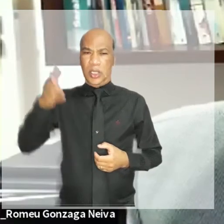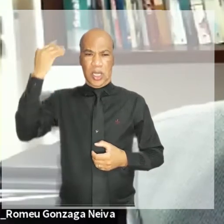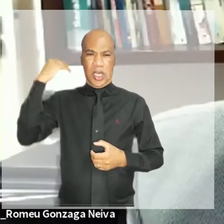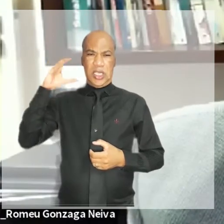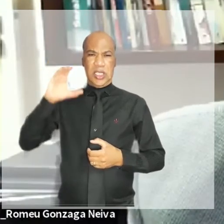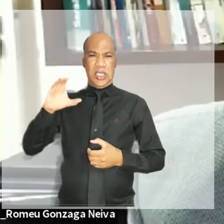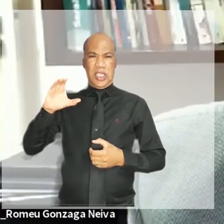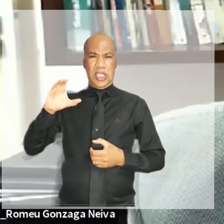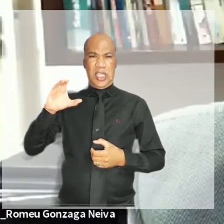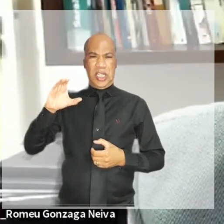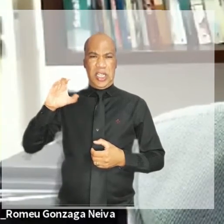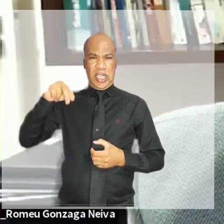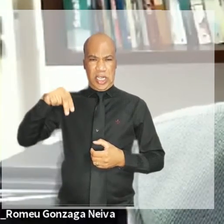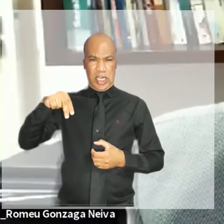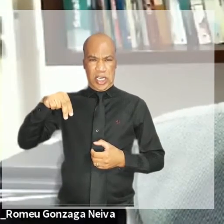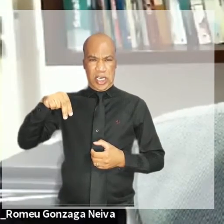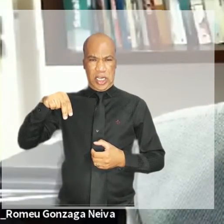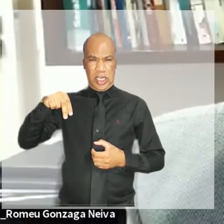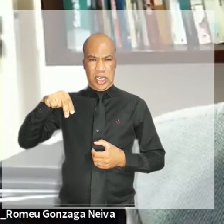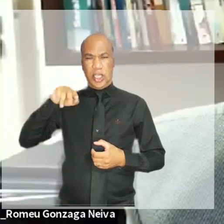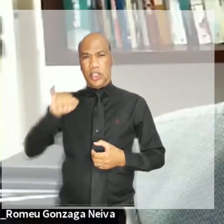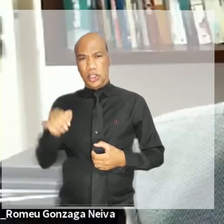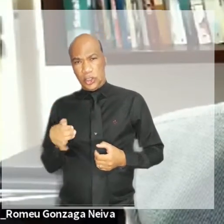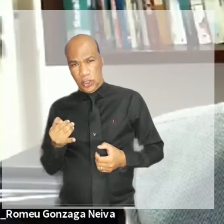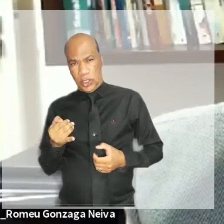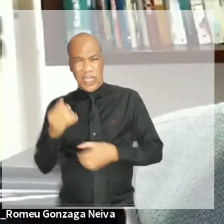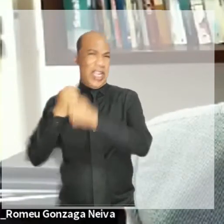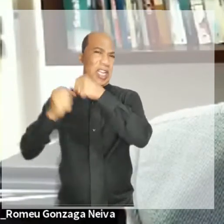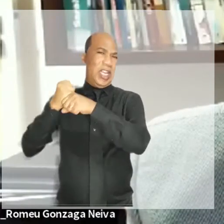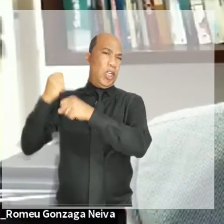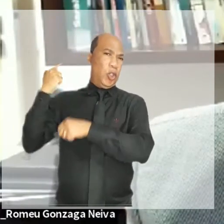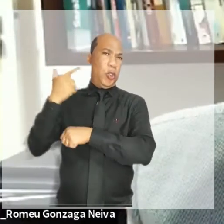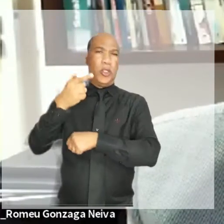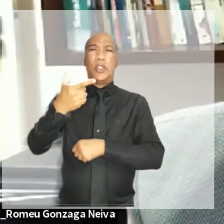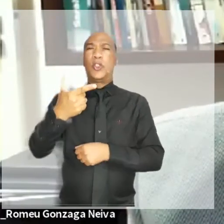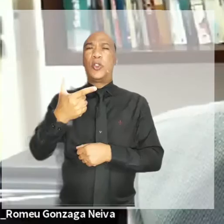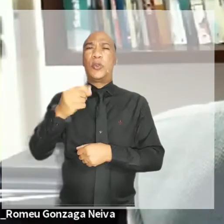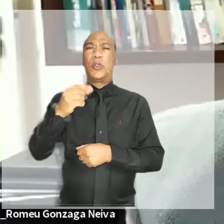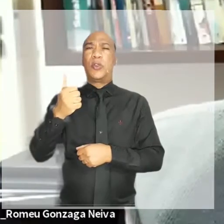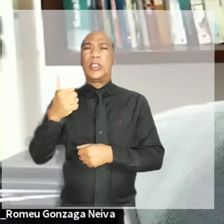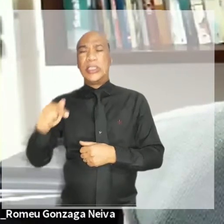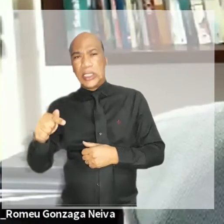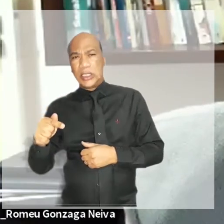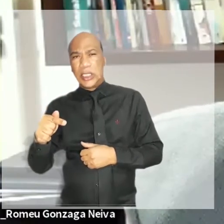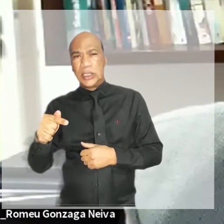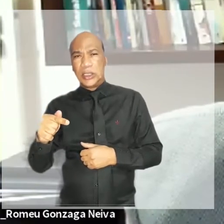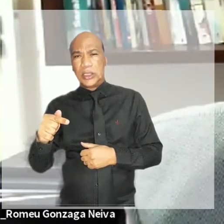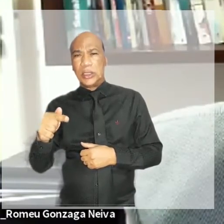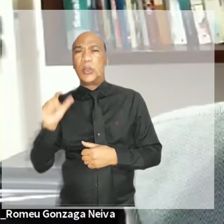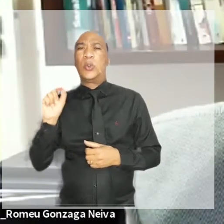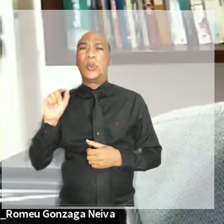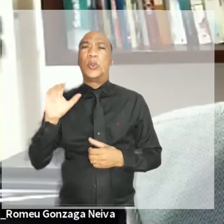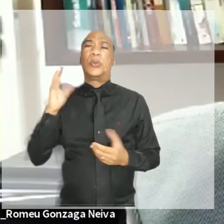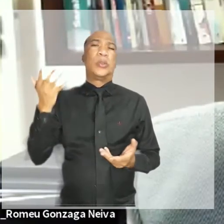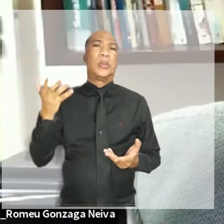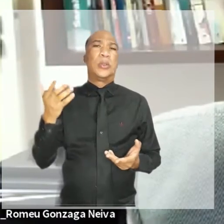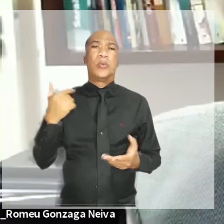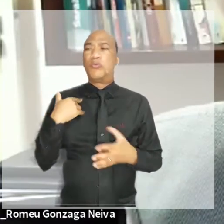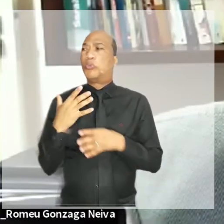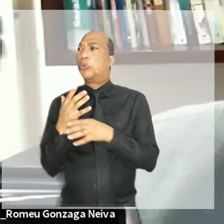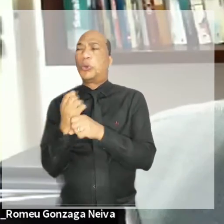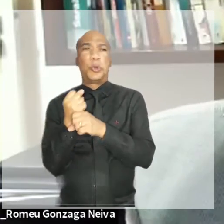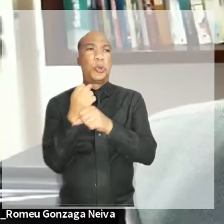que em 2017, pela primeira vez na série histórica, o quantitativo de processos julgados